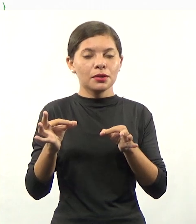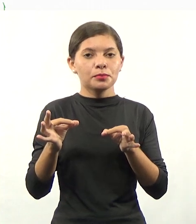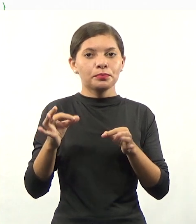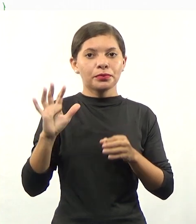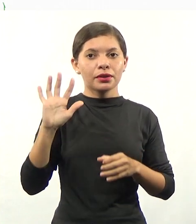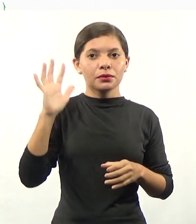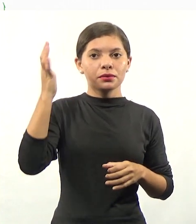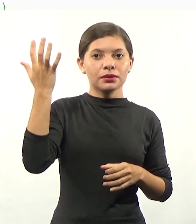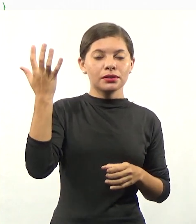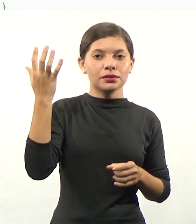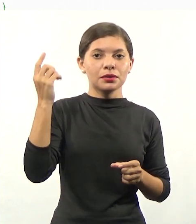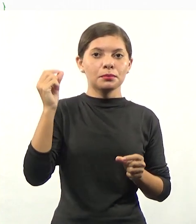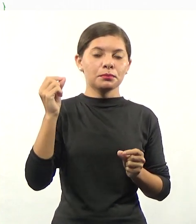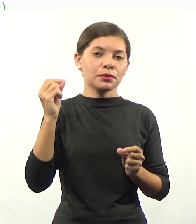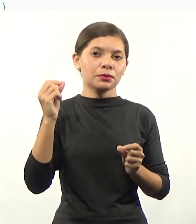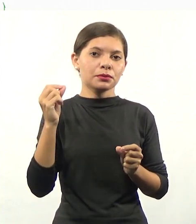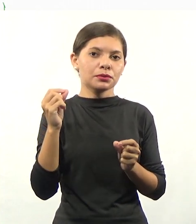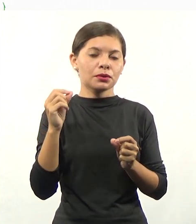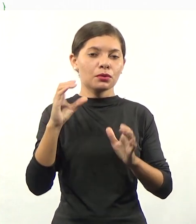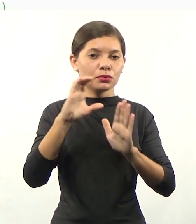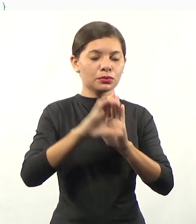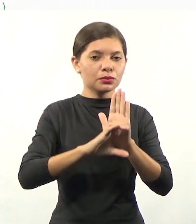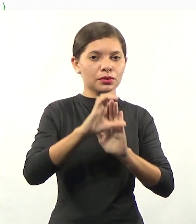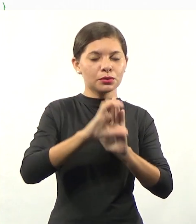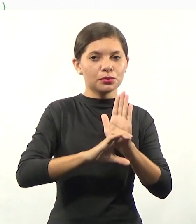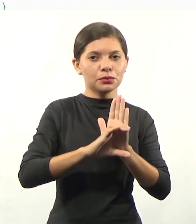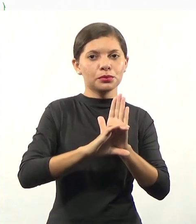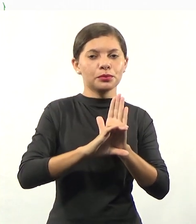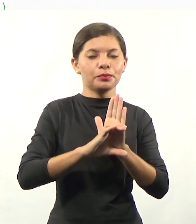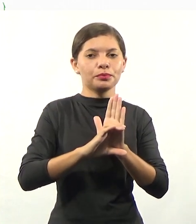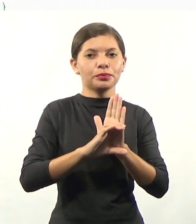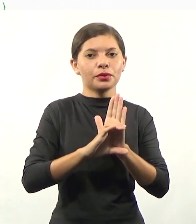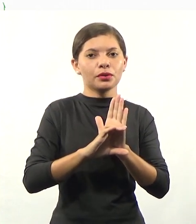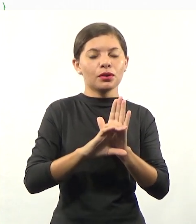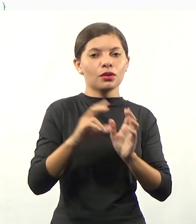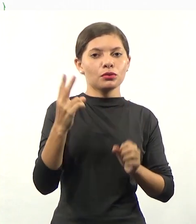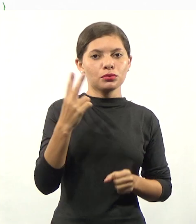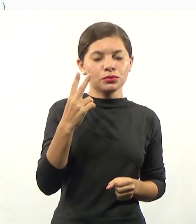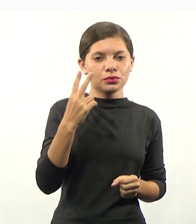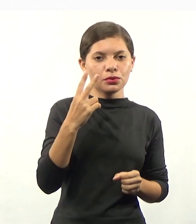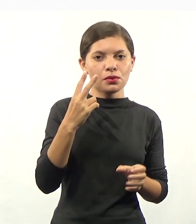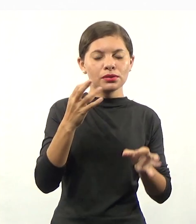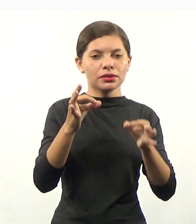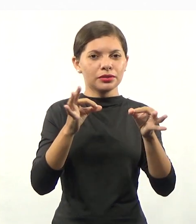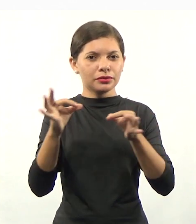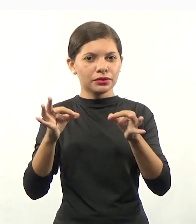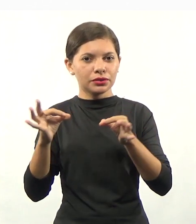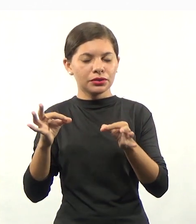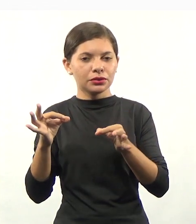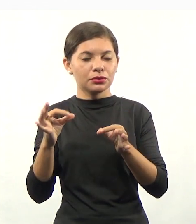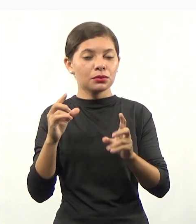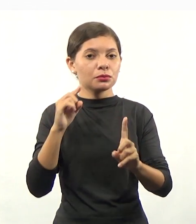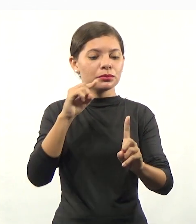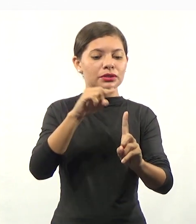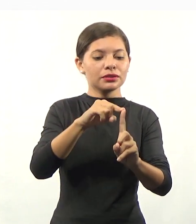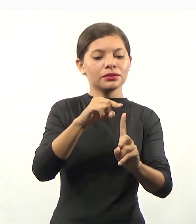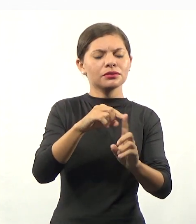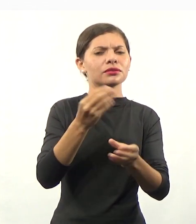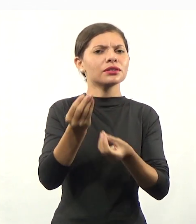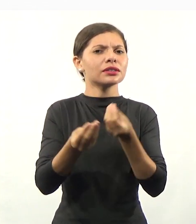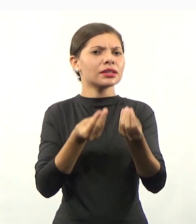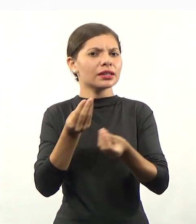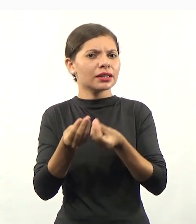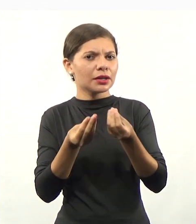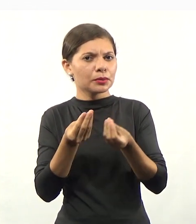pelos programas e pelo currículo. Tanto pelos programas quanto pelo currículo, a pesquisa vai ter o intuito de